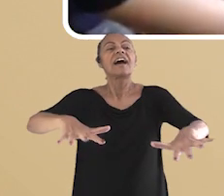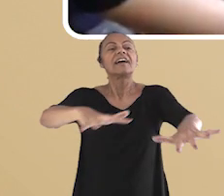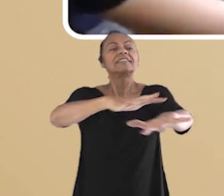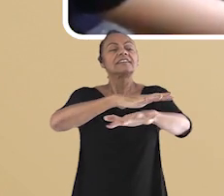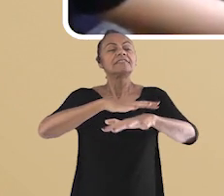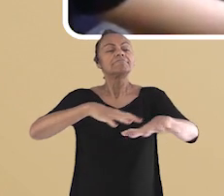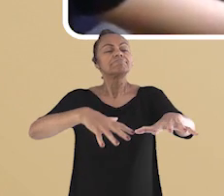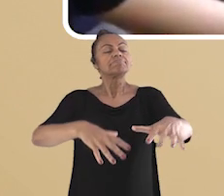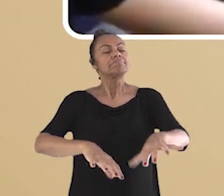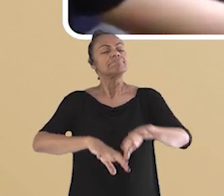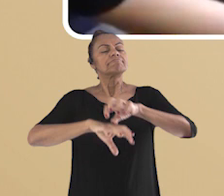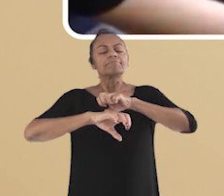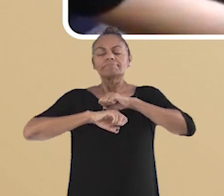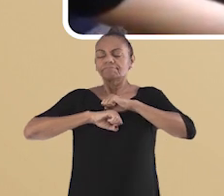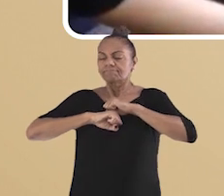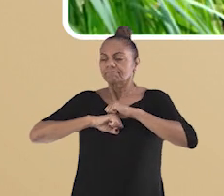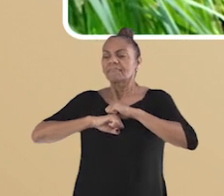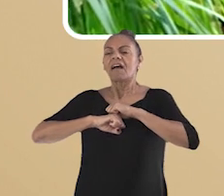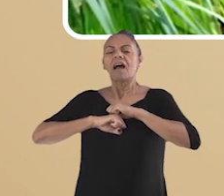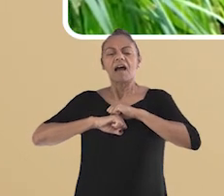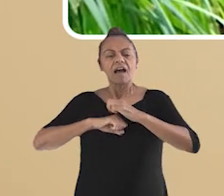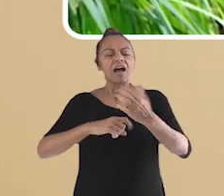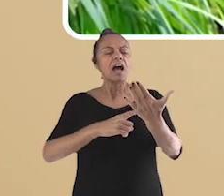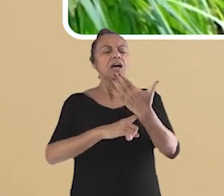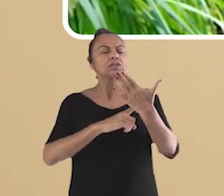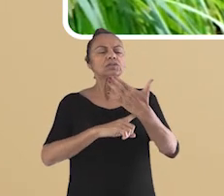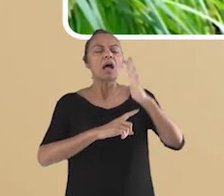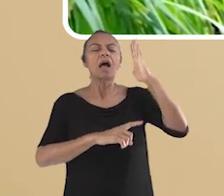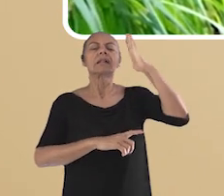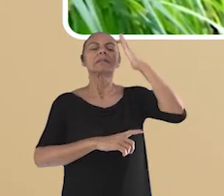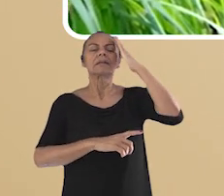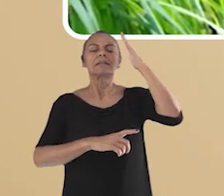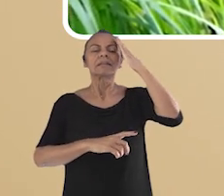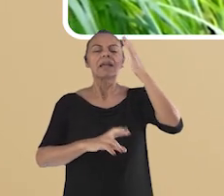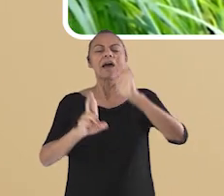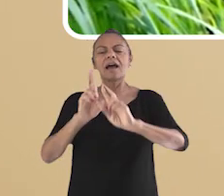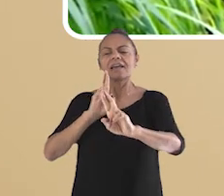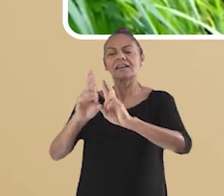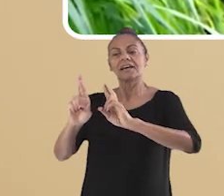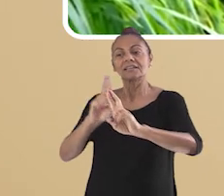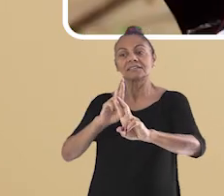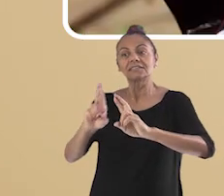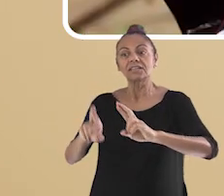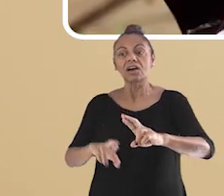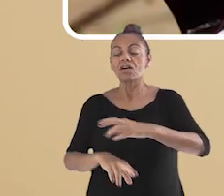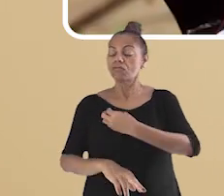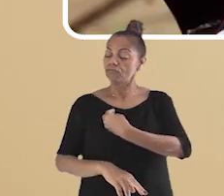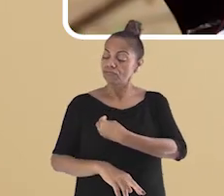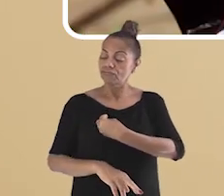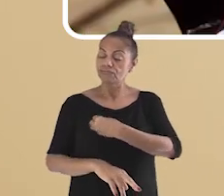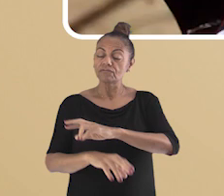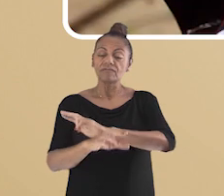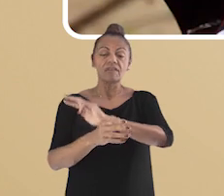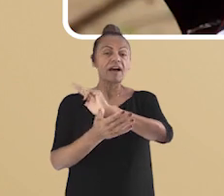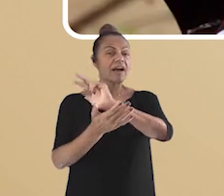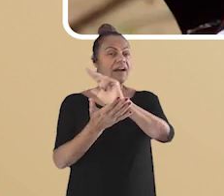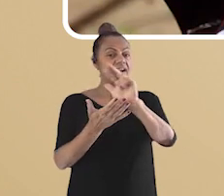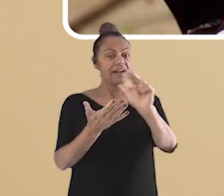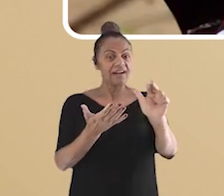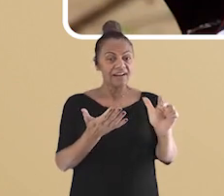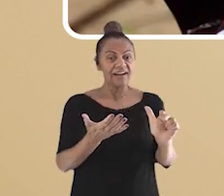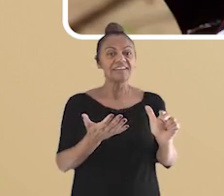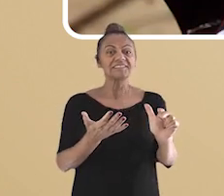a natureza de forma atenta e sensível. Ajudam no entendimento e compreensão da relação com os diferentes seres